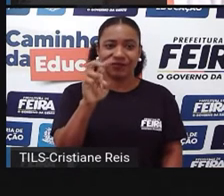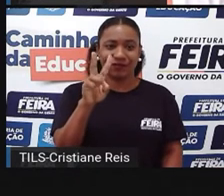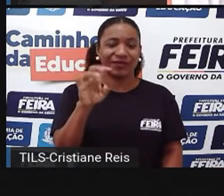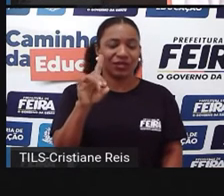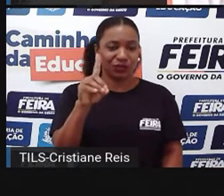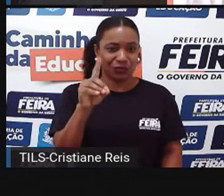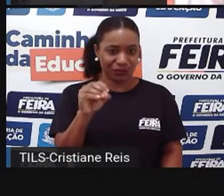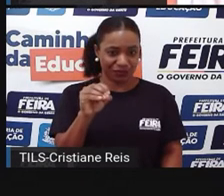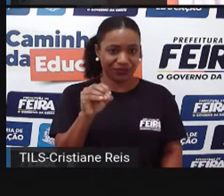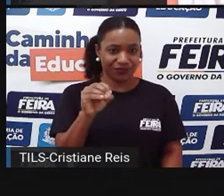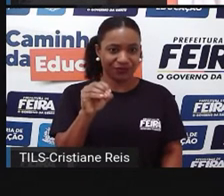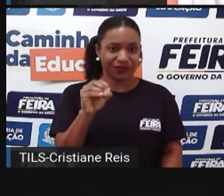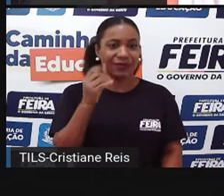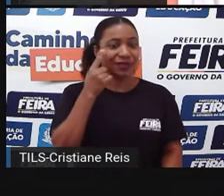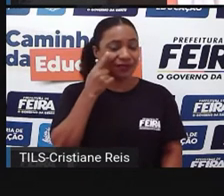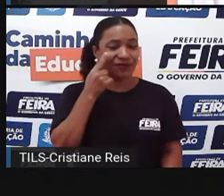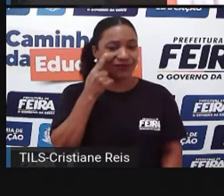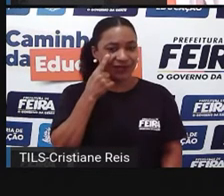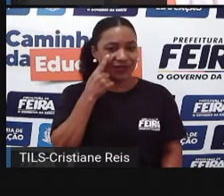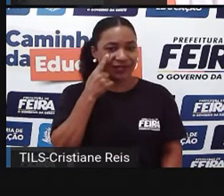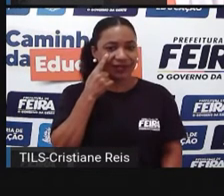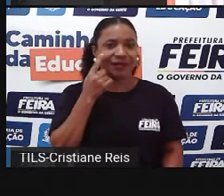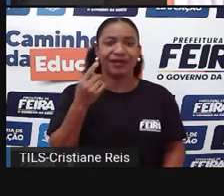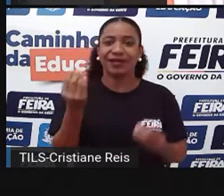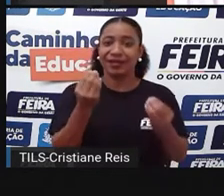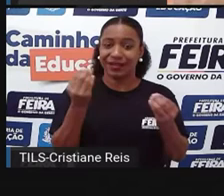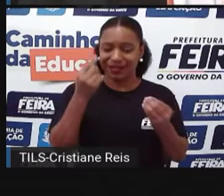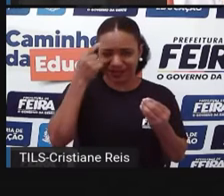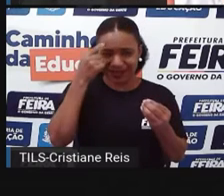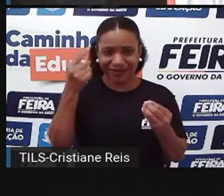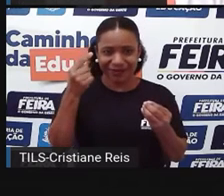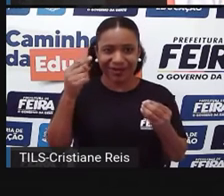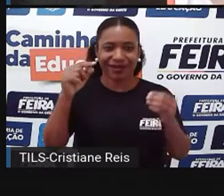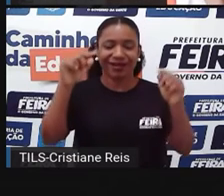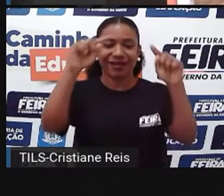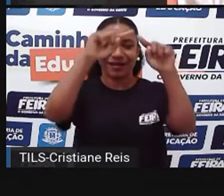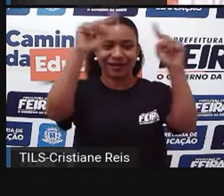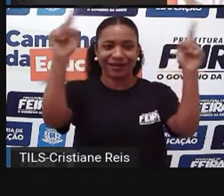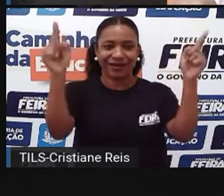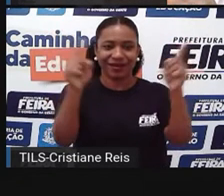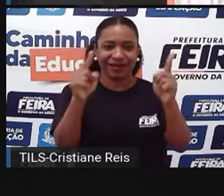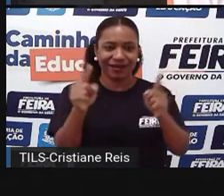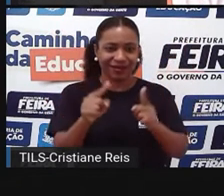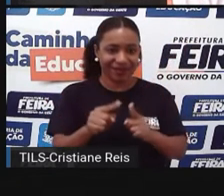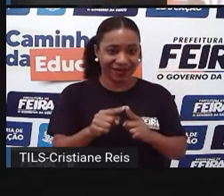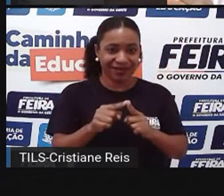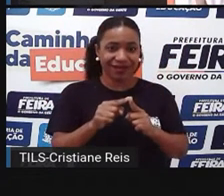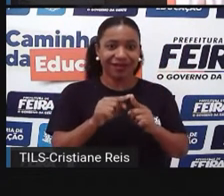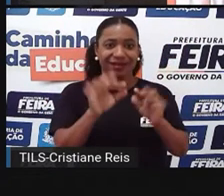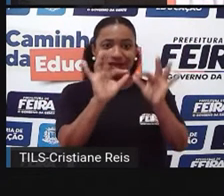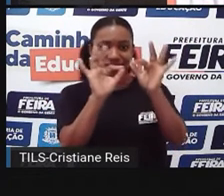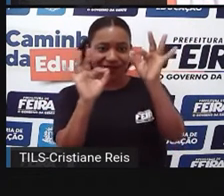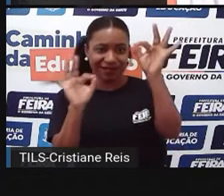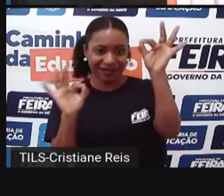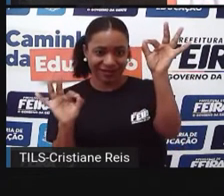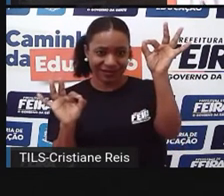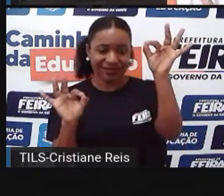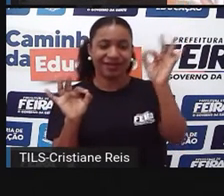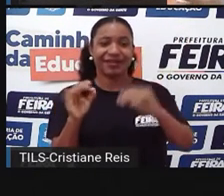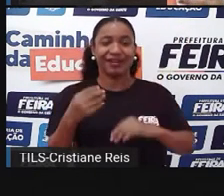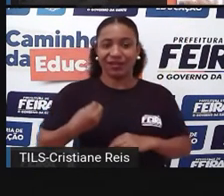existe realmente na natureza. Essa linha, ela está aí mesmo para classificar, a